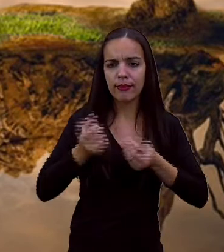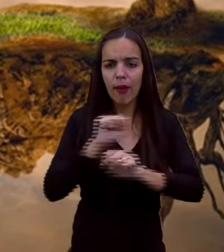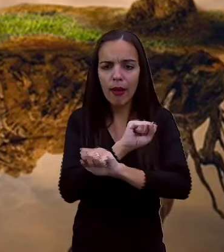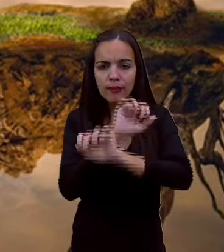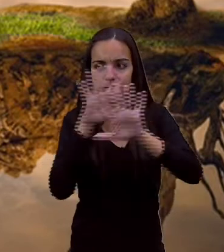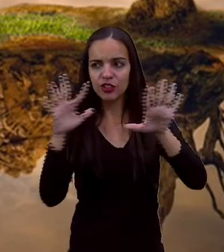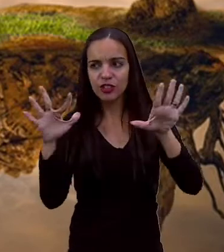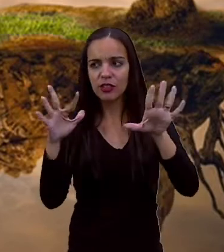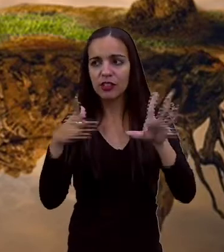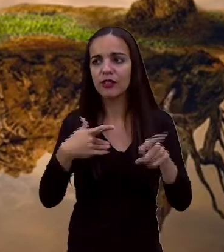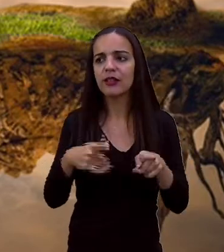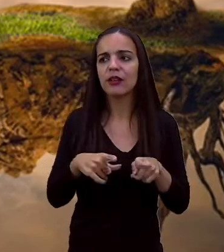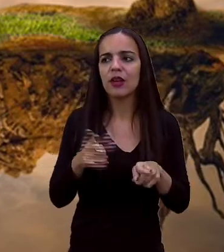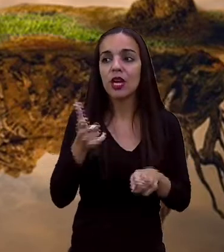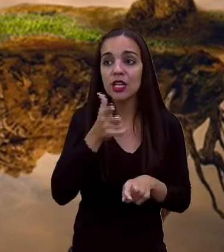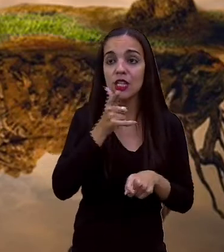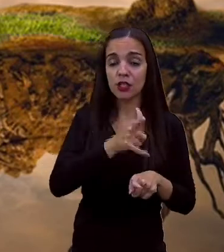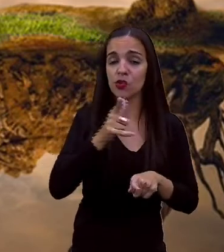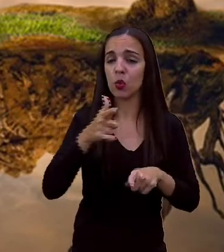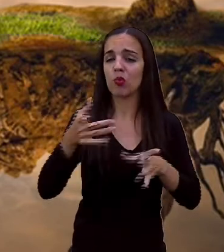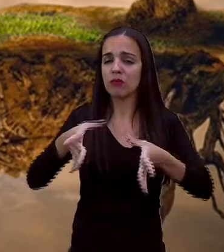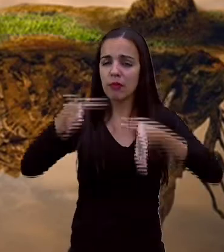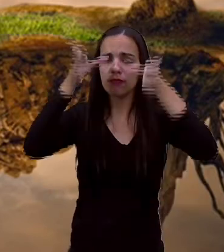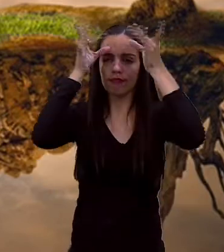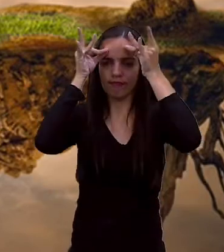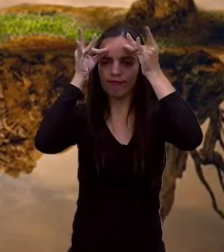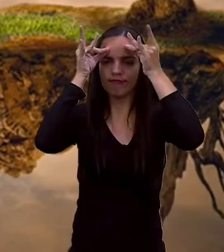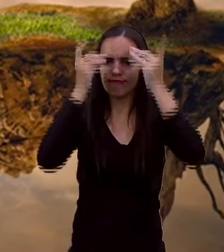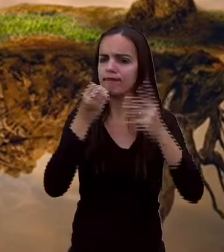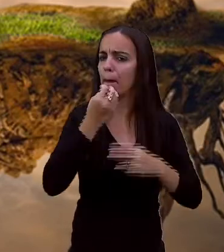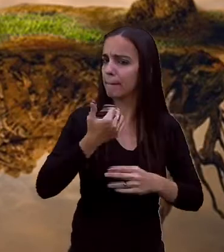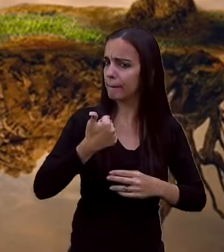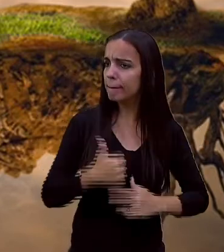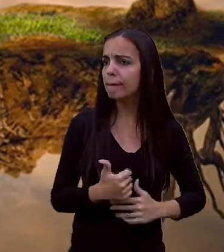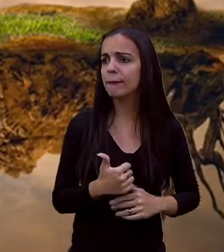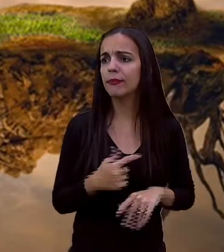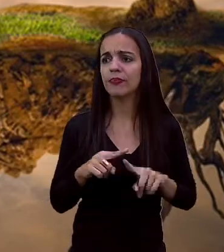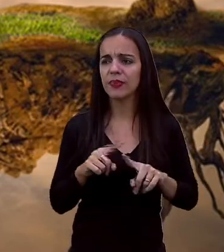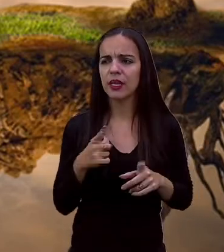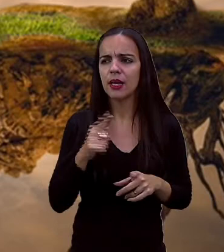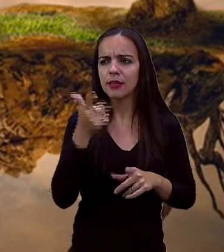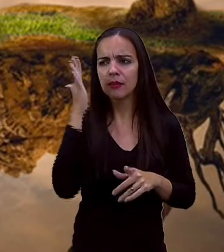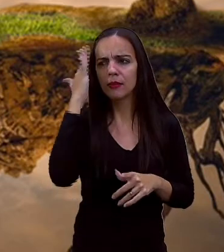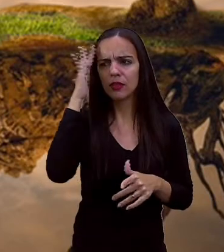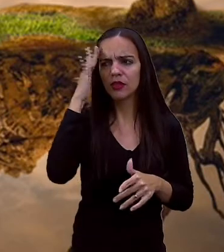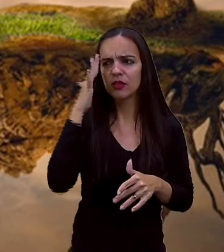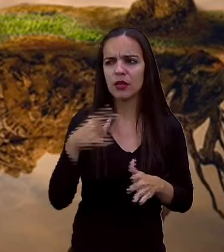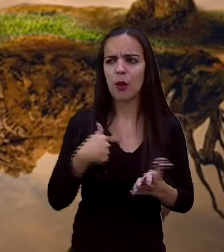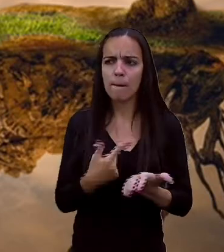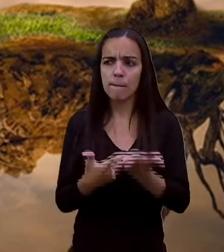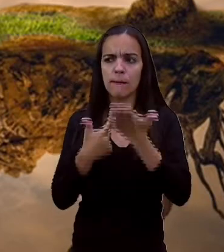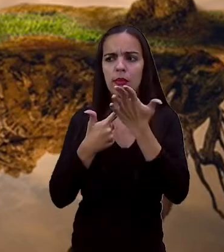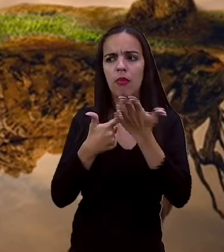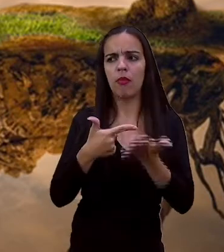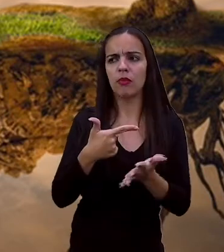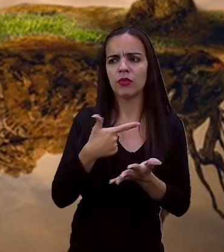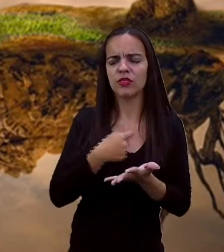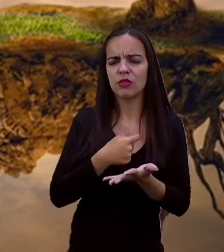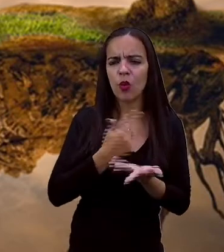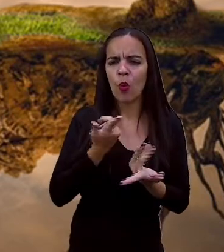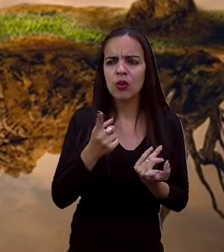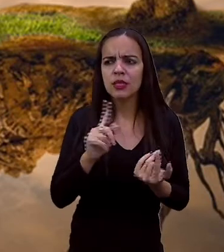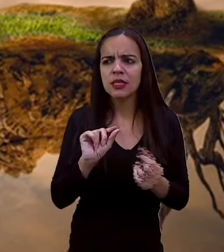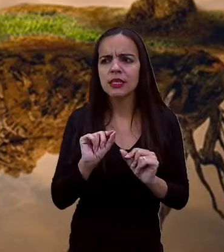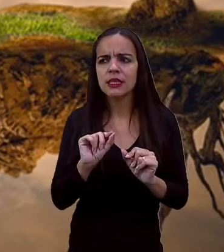e a gente consegue compreender muito bem o conto, porque ele traz direitinho essa sequência de fatos,